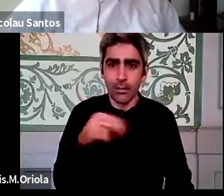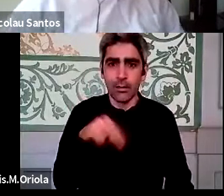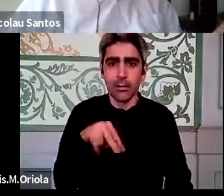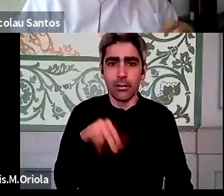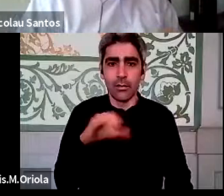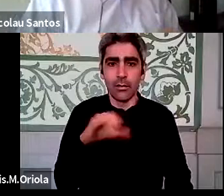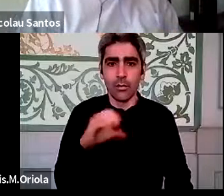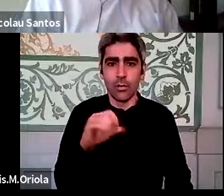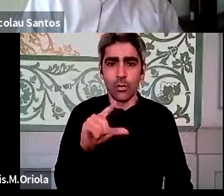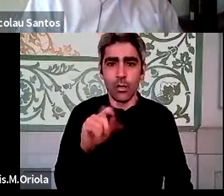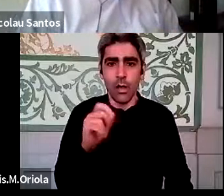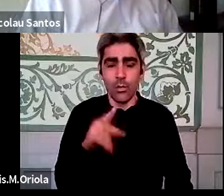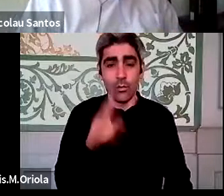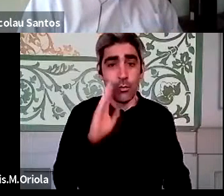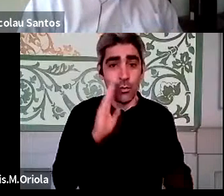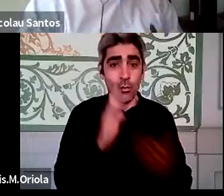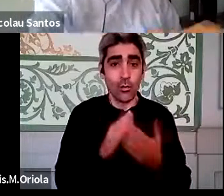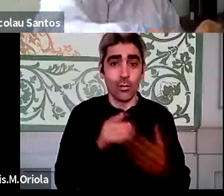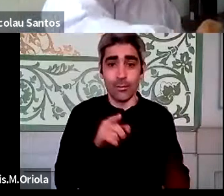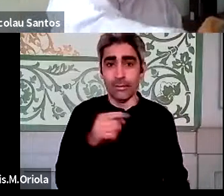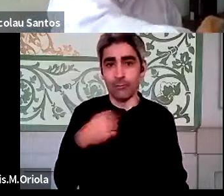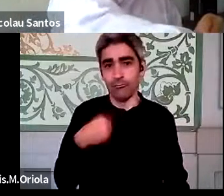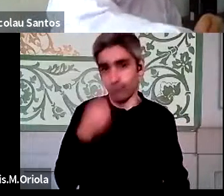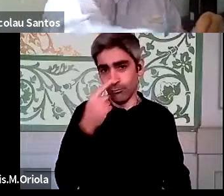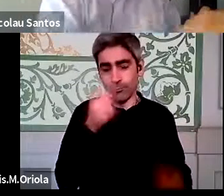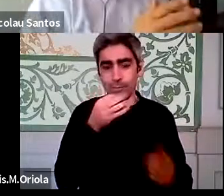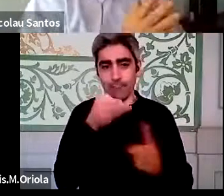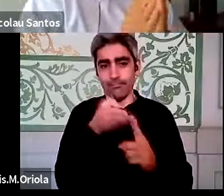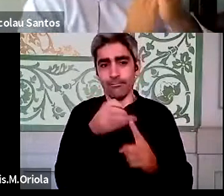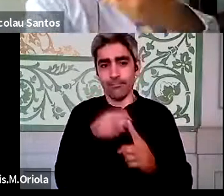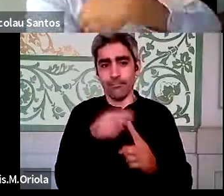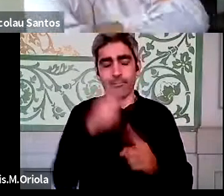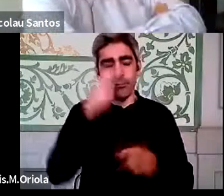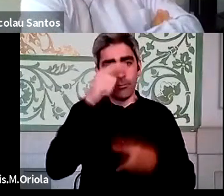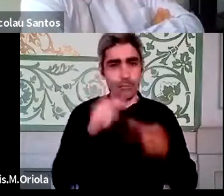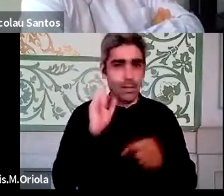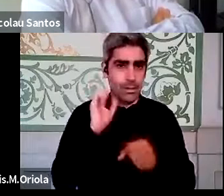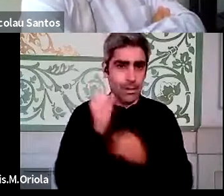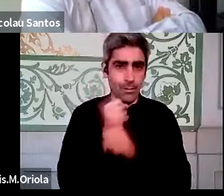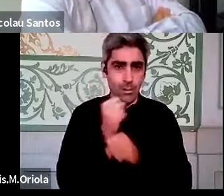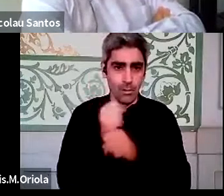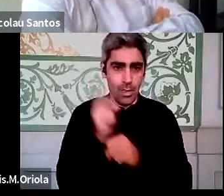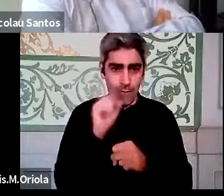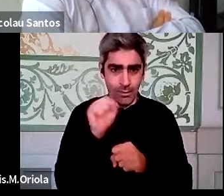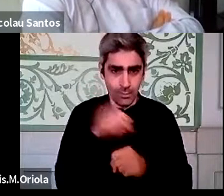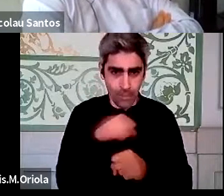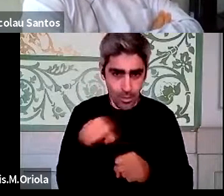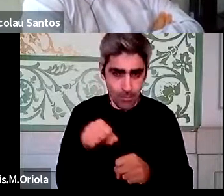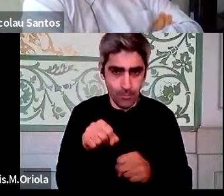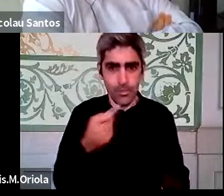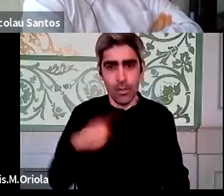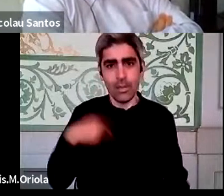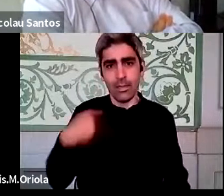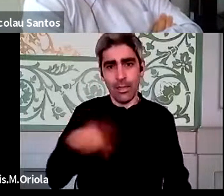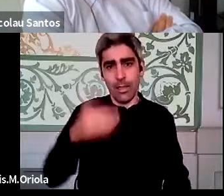E começar por essa última, da participação. Se os trabalhadores estão a ser ouvidos, eu acho que nós temos também pelo desafio, pela frente,